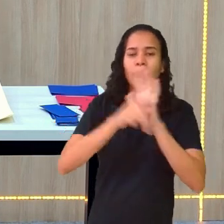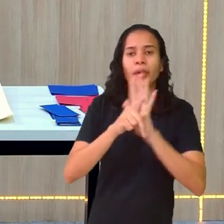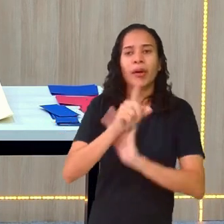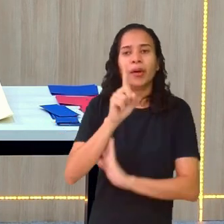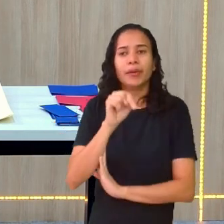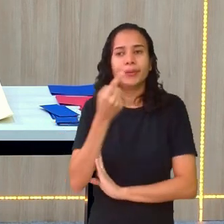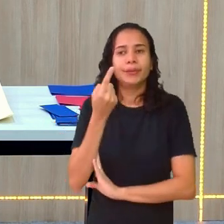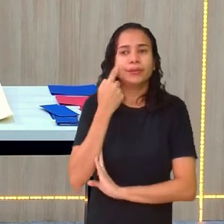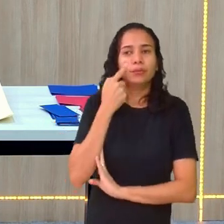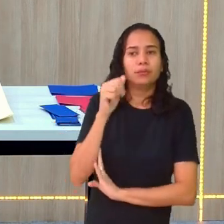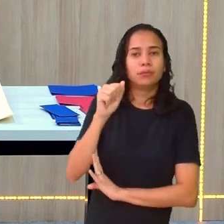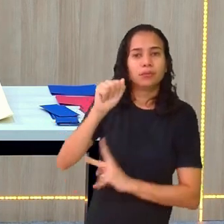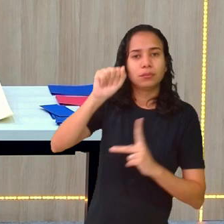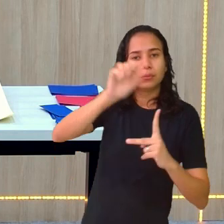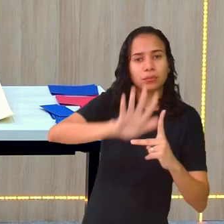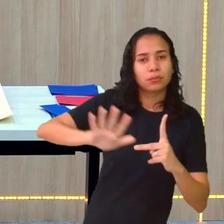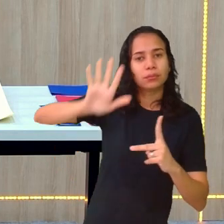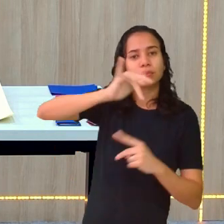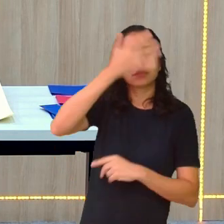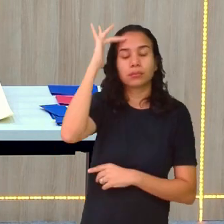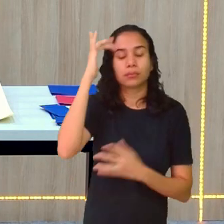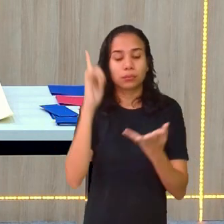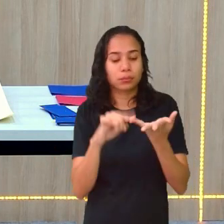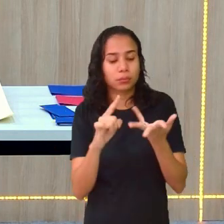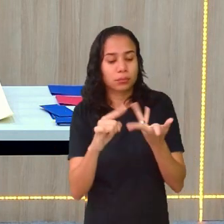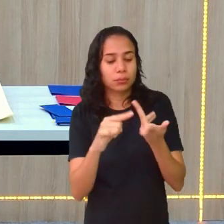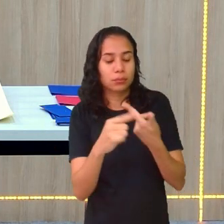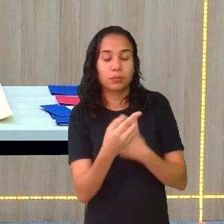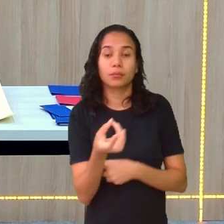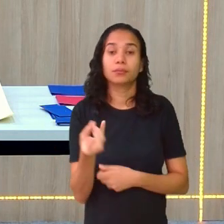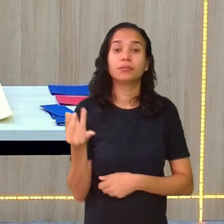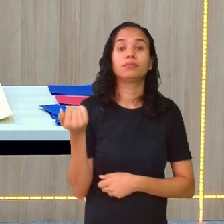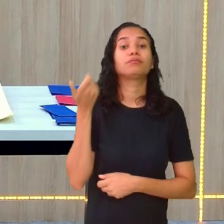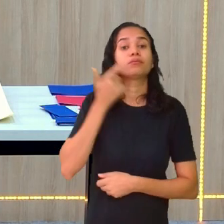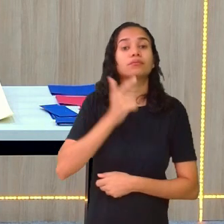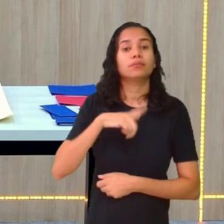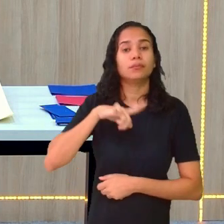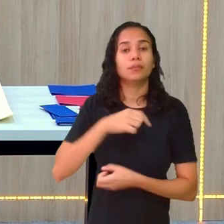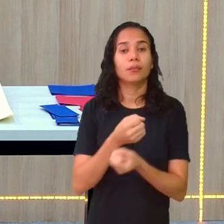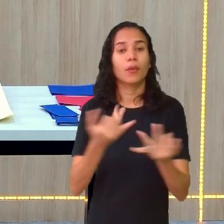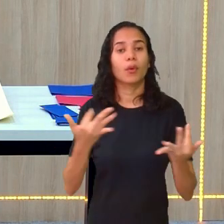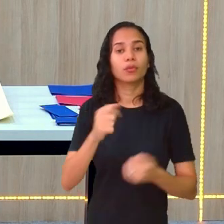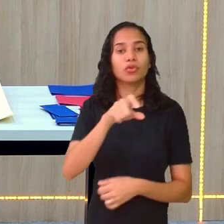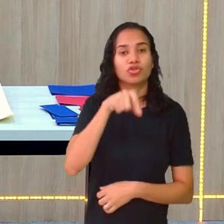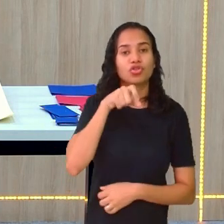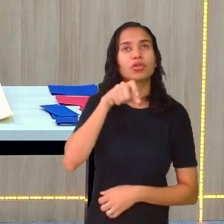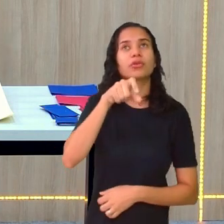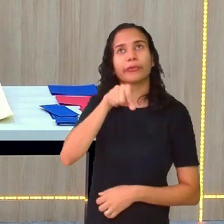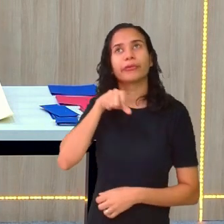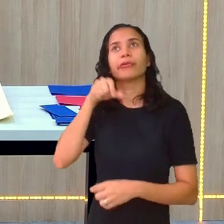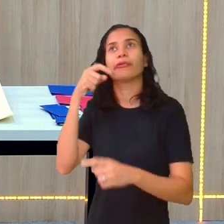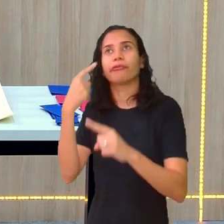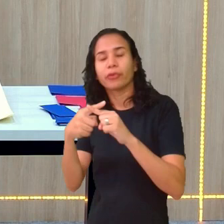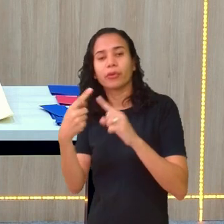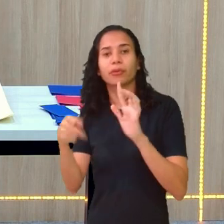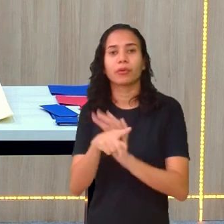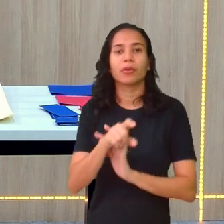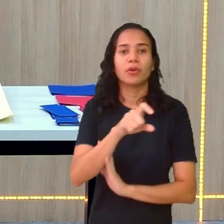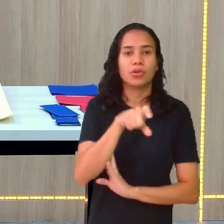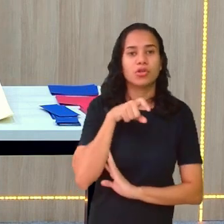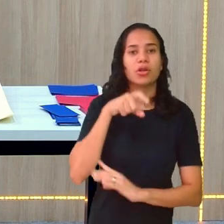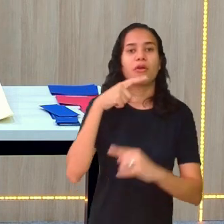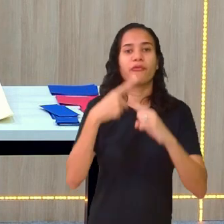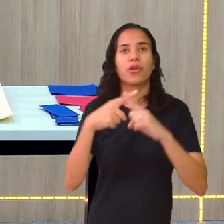a área? É você contar quantos eu tenho aqui X, quantas vezes? X vezes. Então, é X